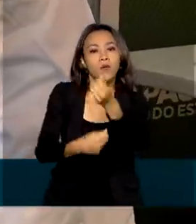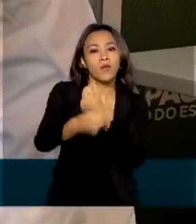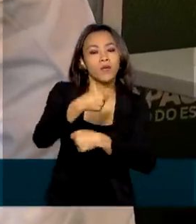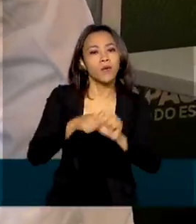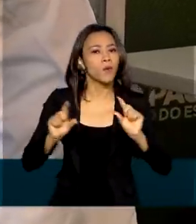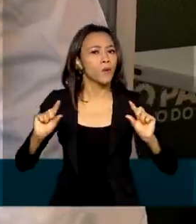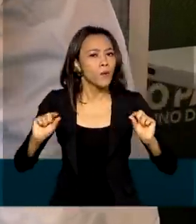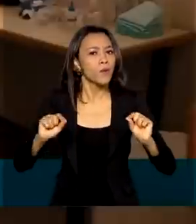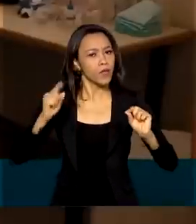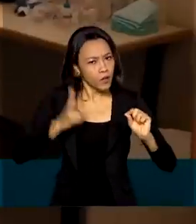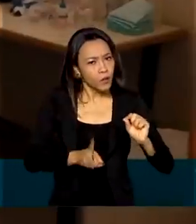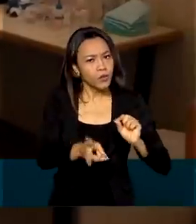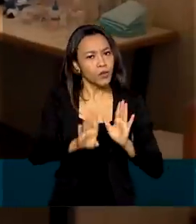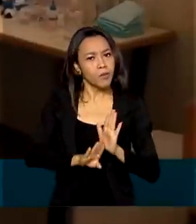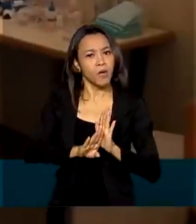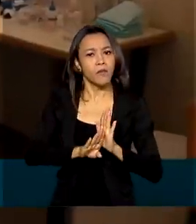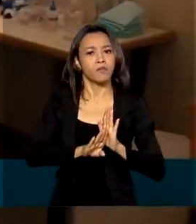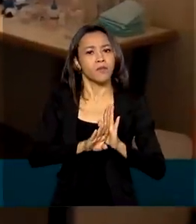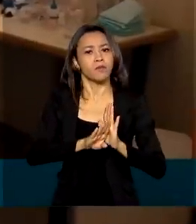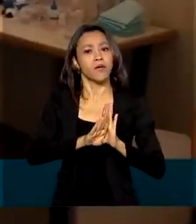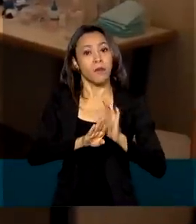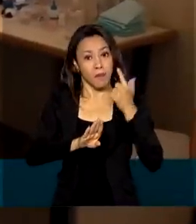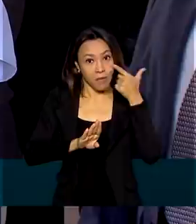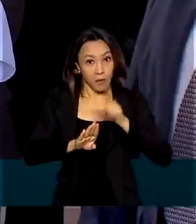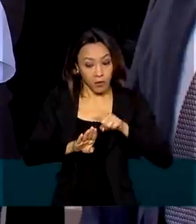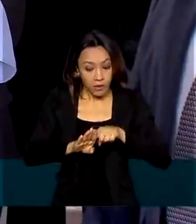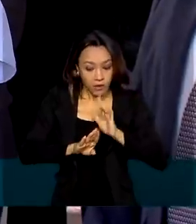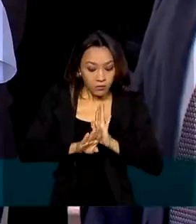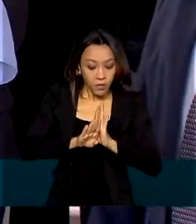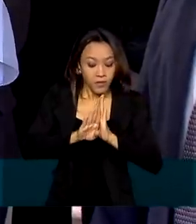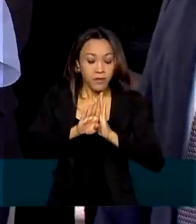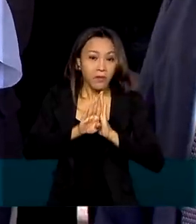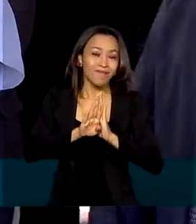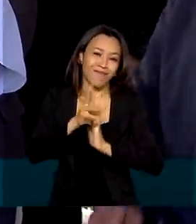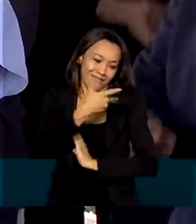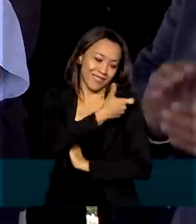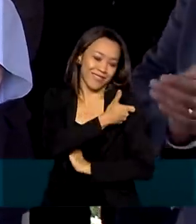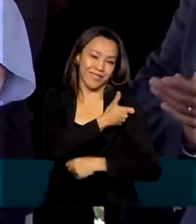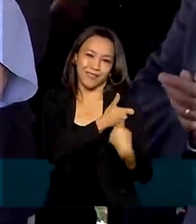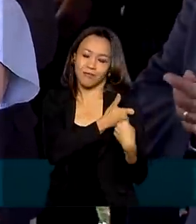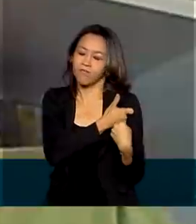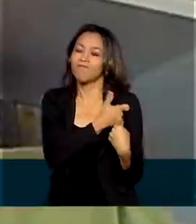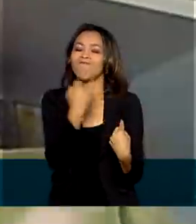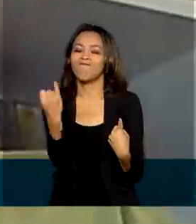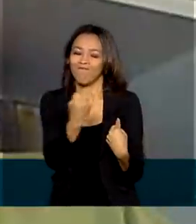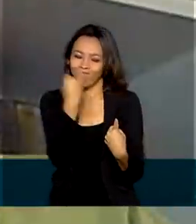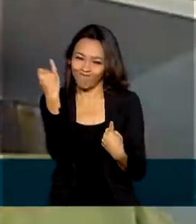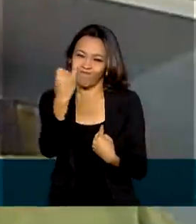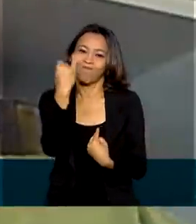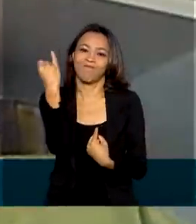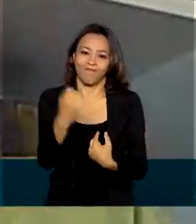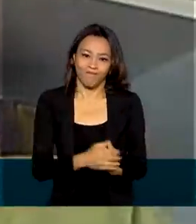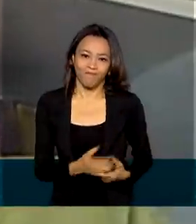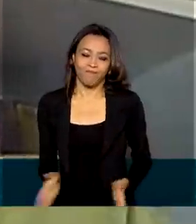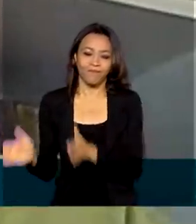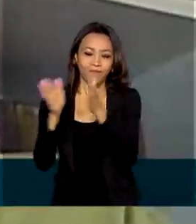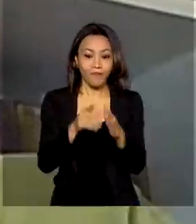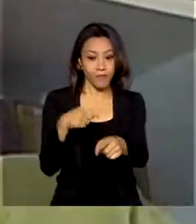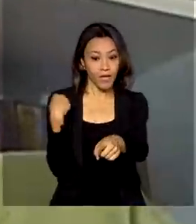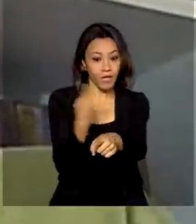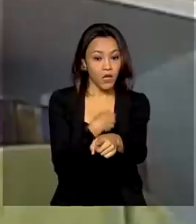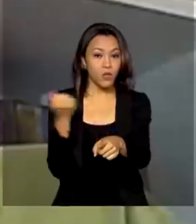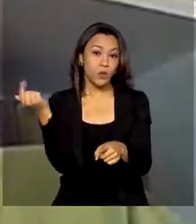economia continue crescendo, mas para isso se concretizar, a vacinação é fundamental. Para que a gente possa voltar para o